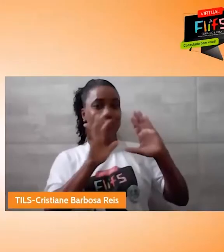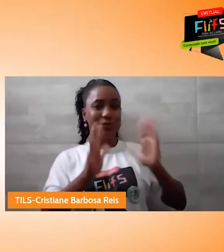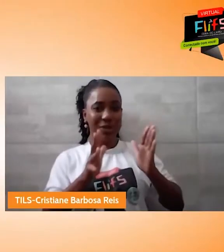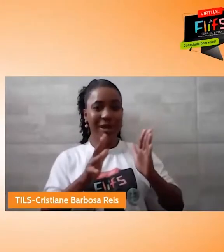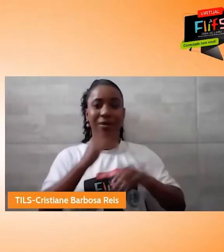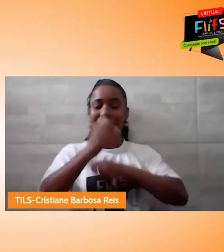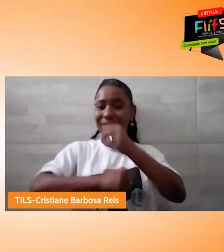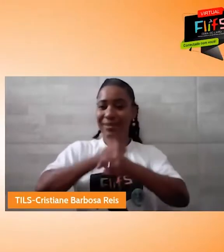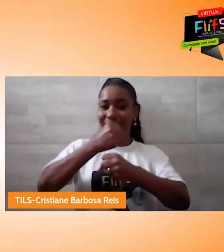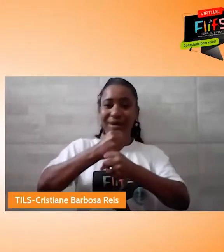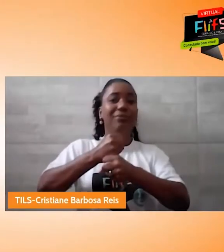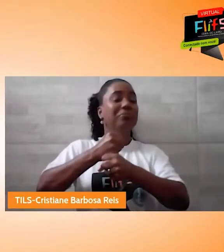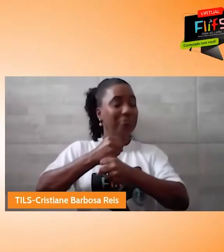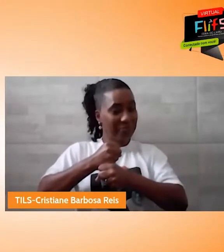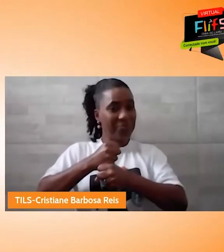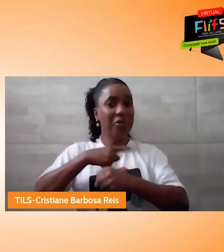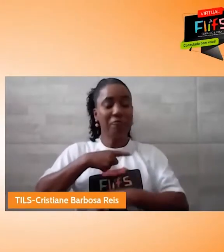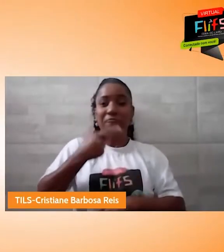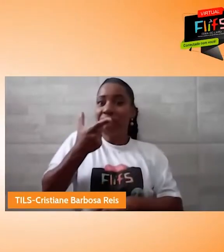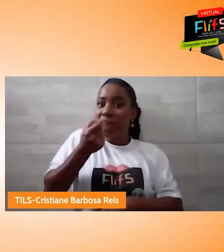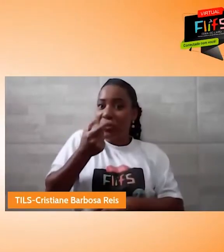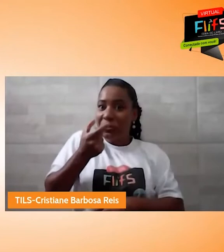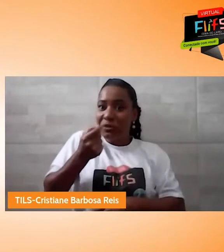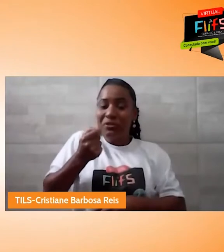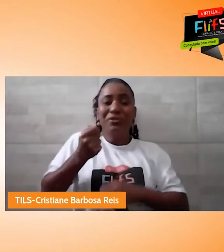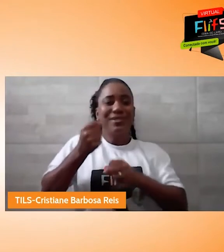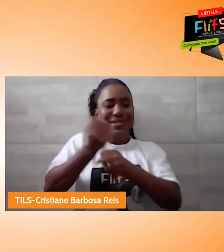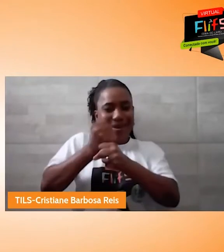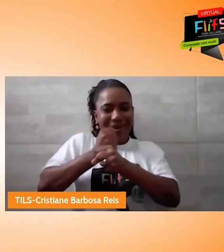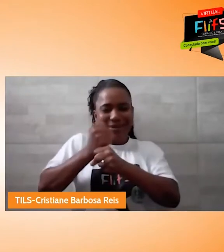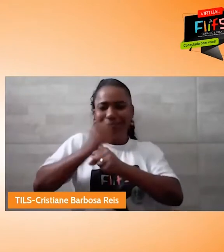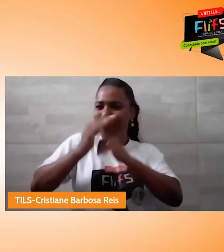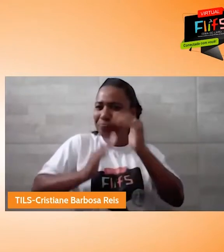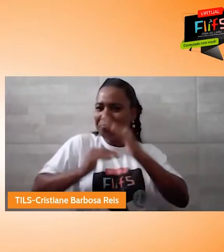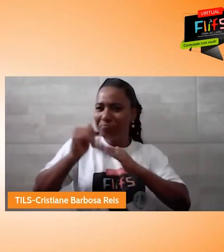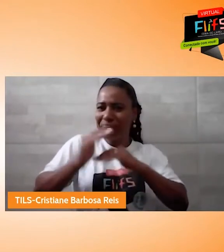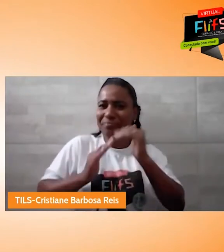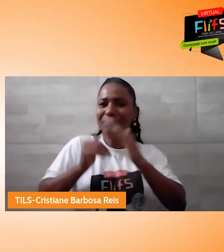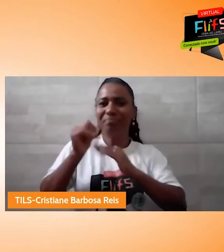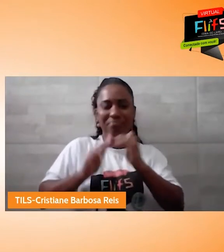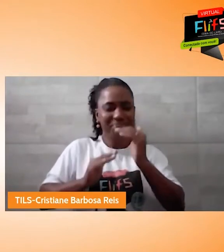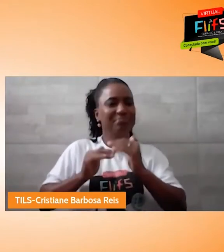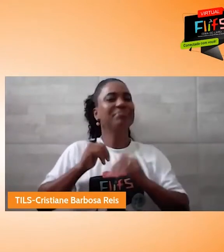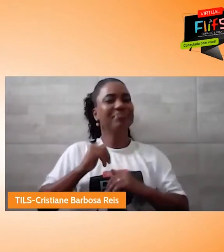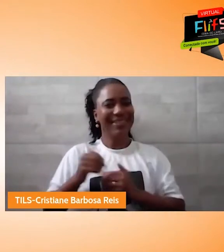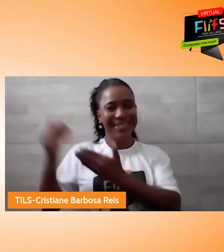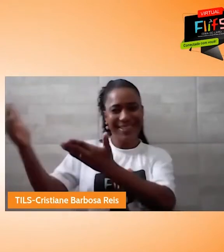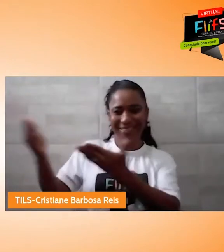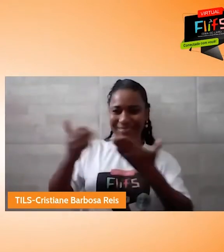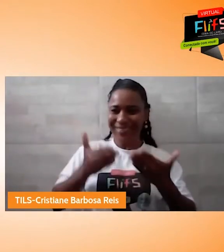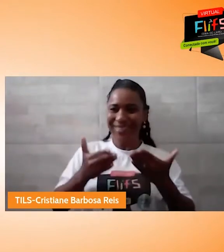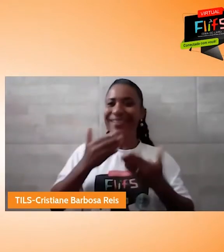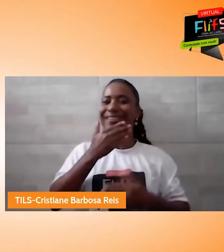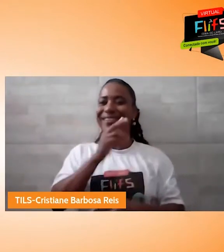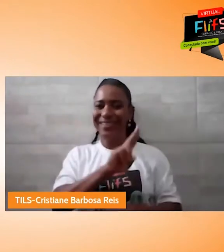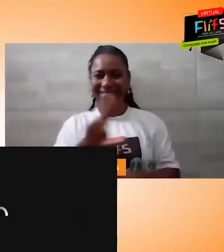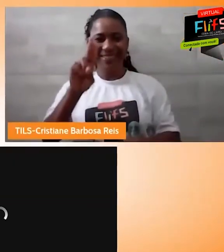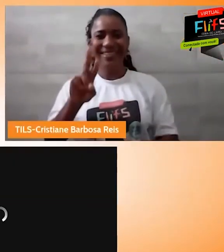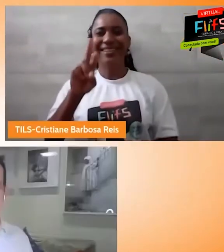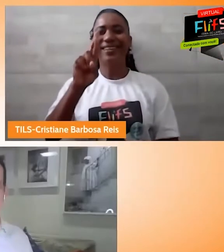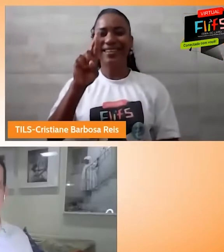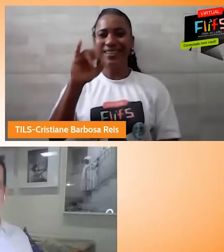Eu queria convidar para esse bate-papo, para essa conversa de hoje, o querido Ricardo Ismael. Cadê você?